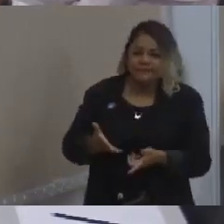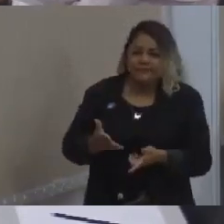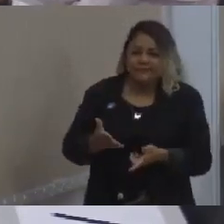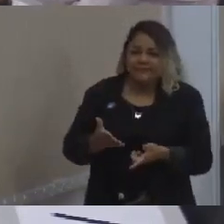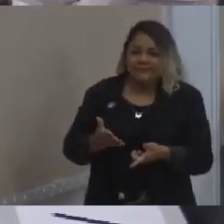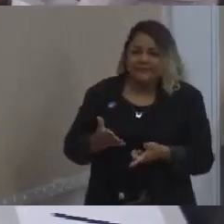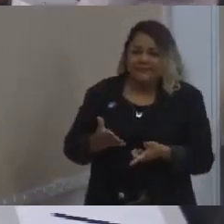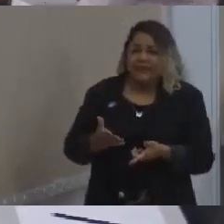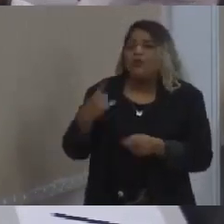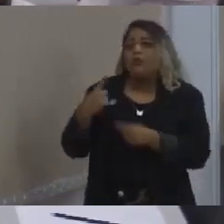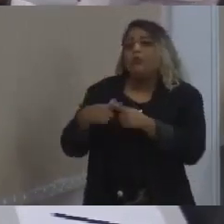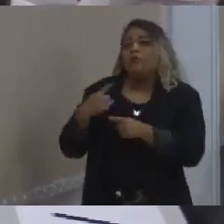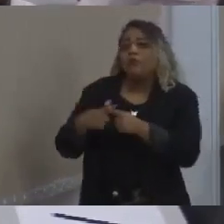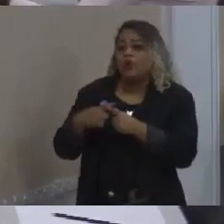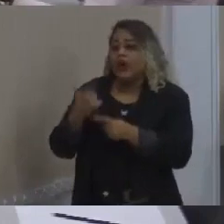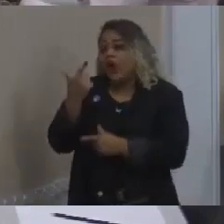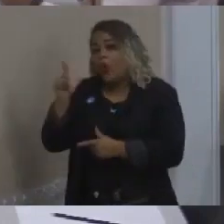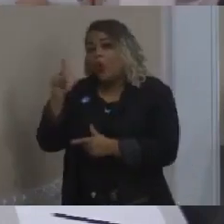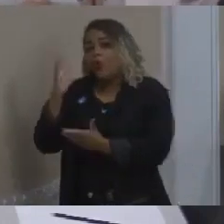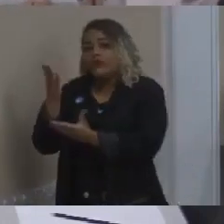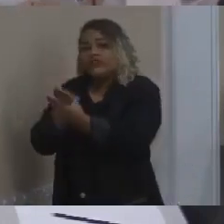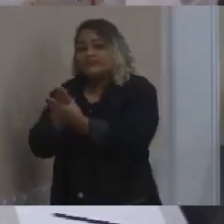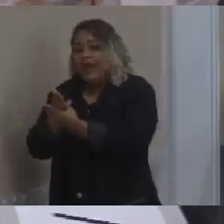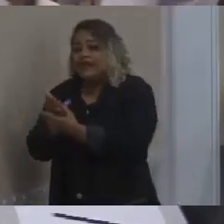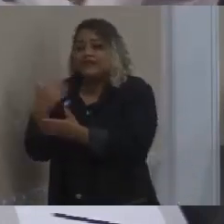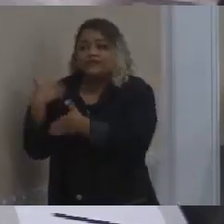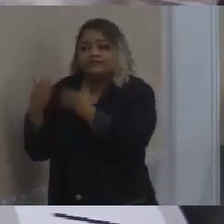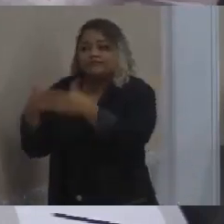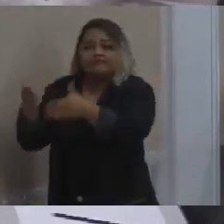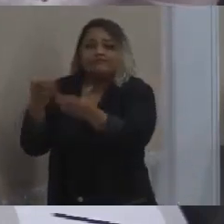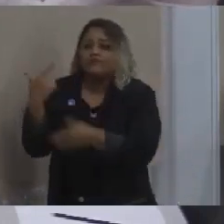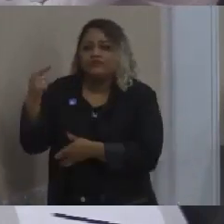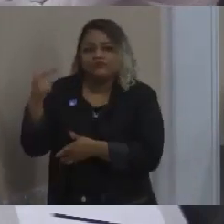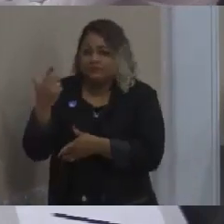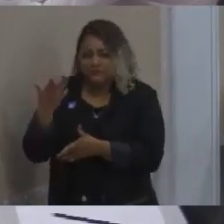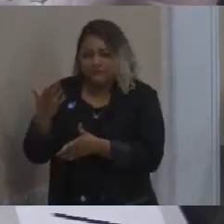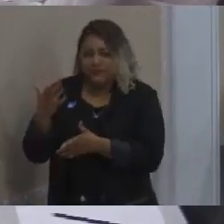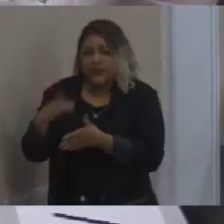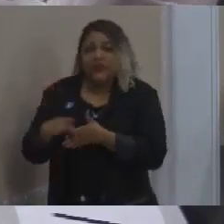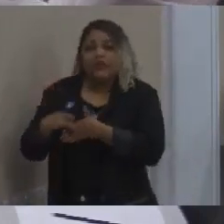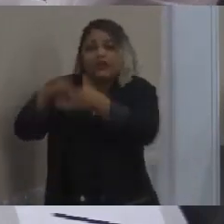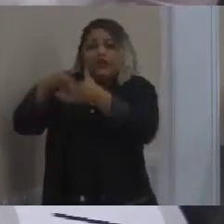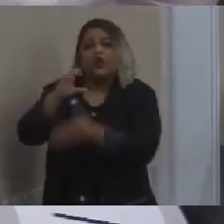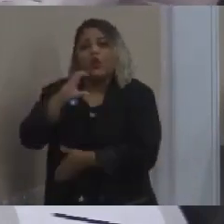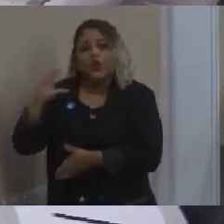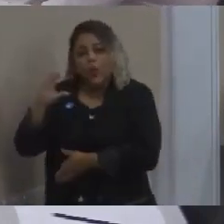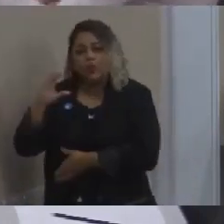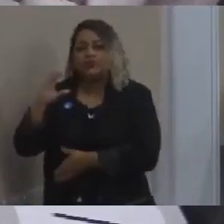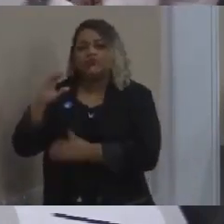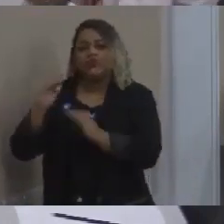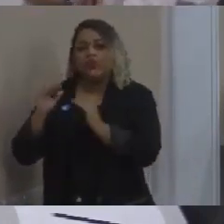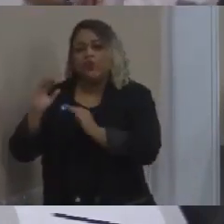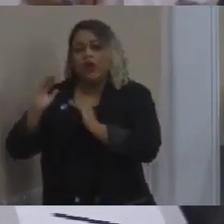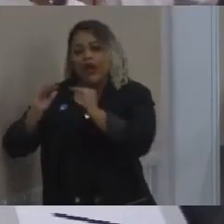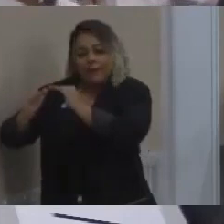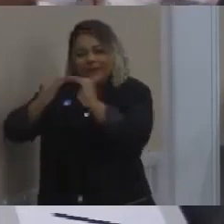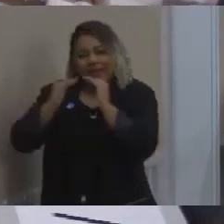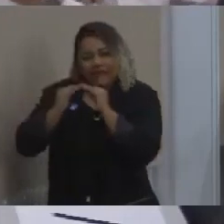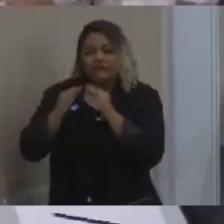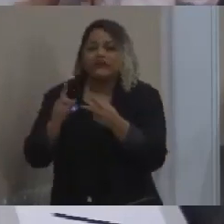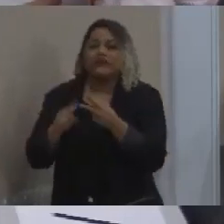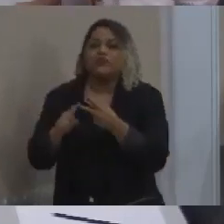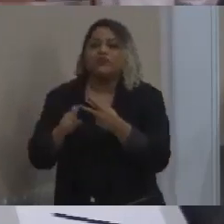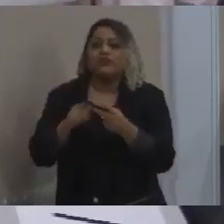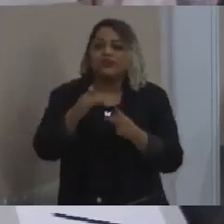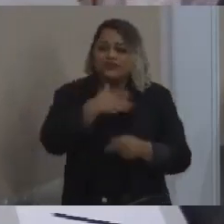funcionar. Porque se não tiver habitação para direcionar, se eu não tiver a saúde funcionando de